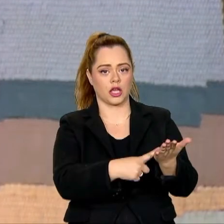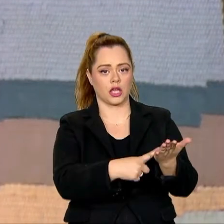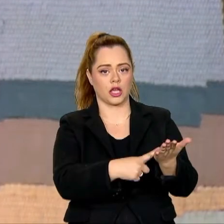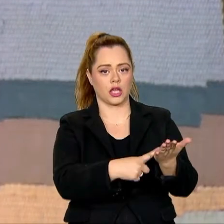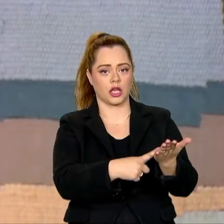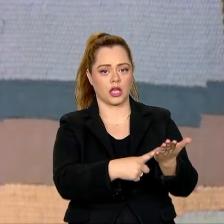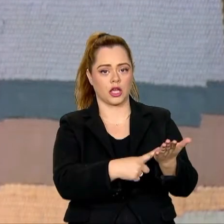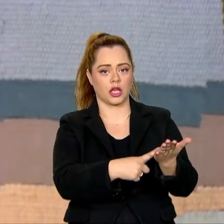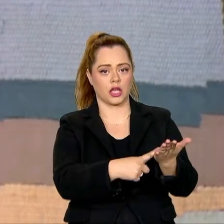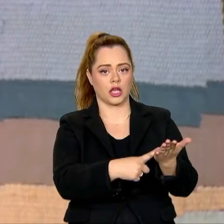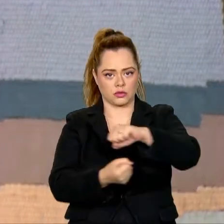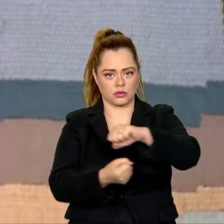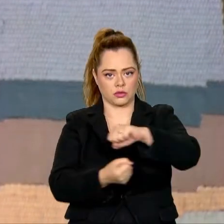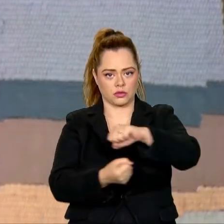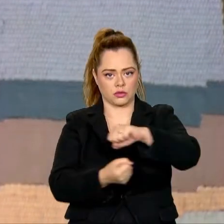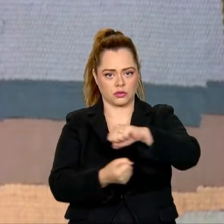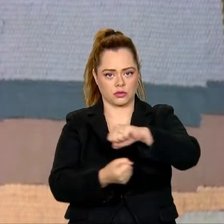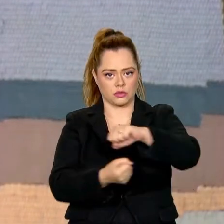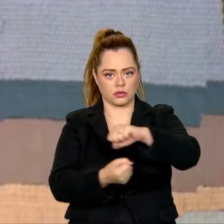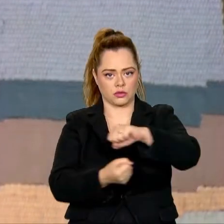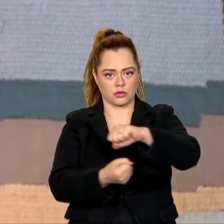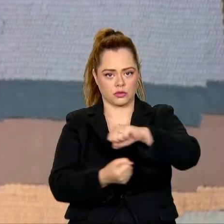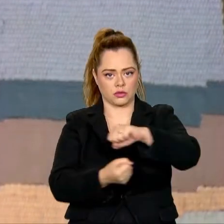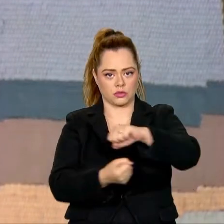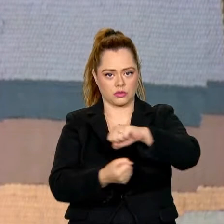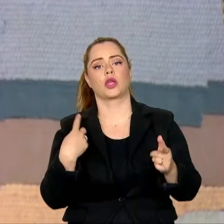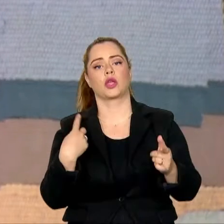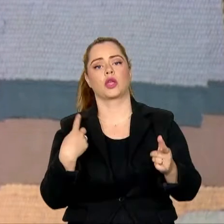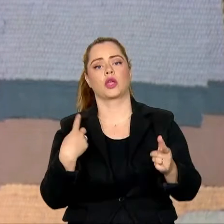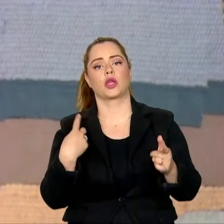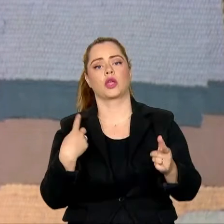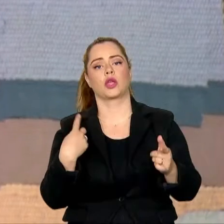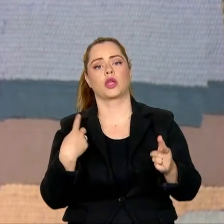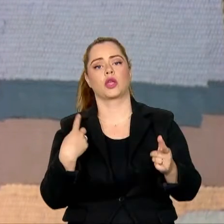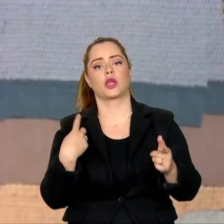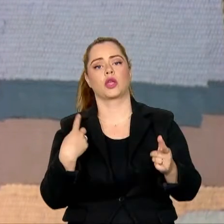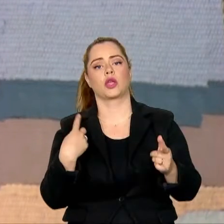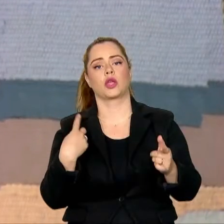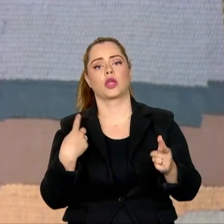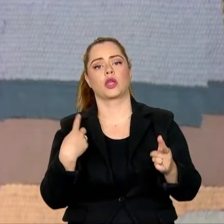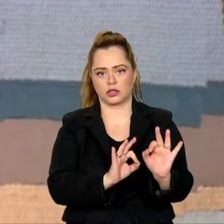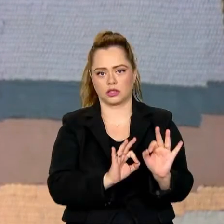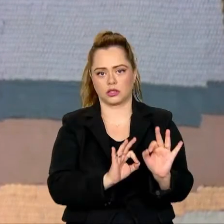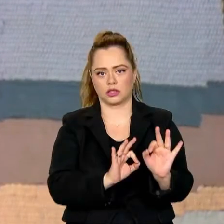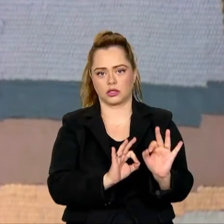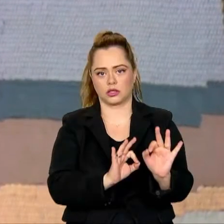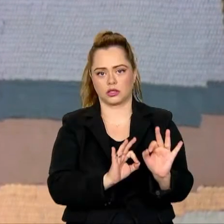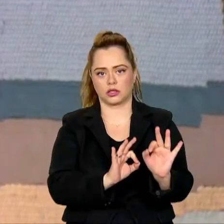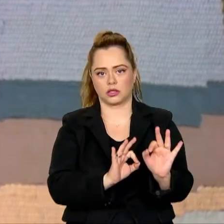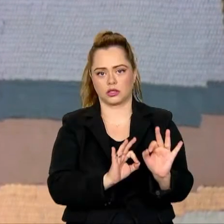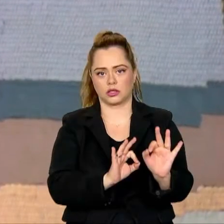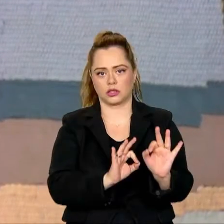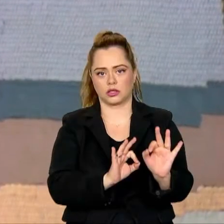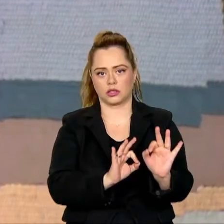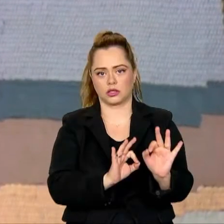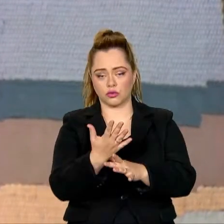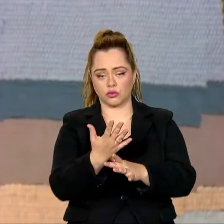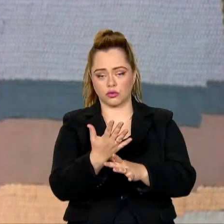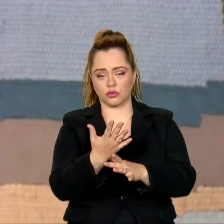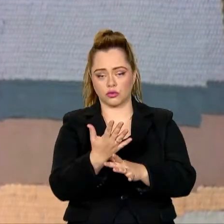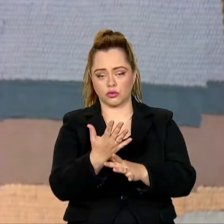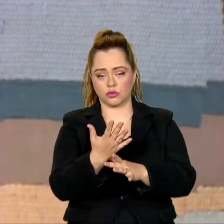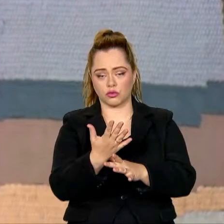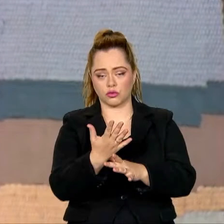sustentabilidade, nós estamos elaborando a criação de um fundo verde.